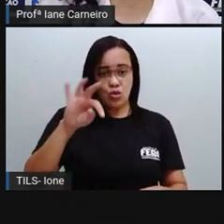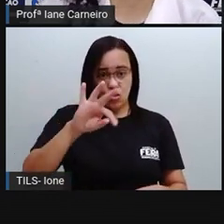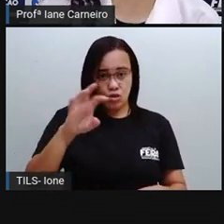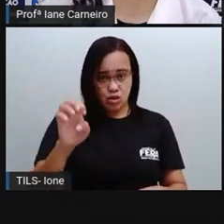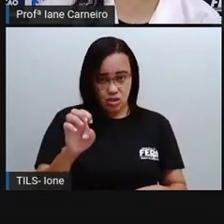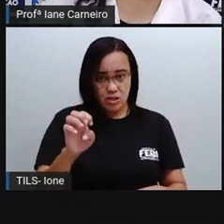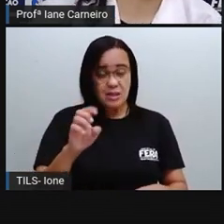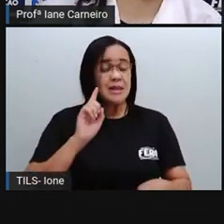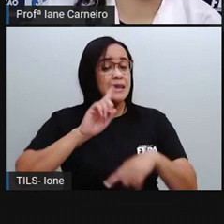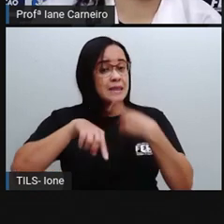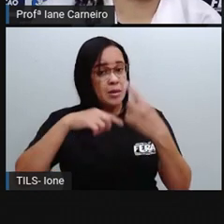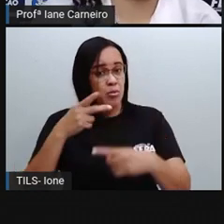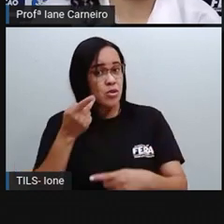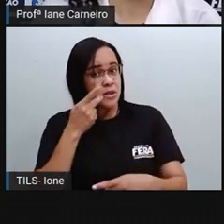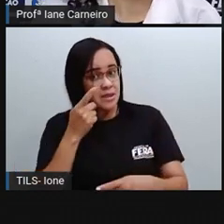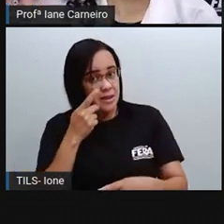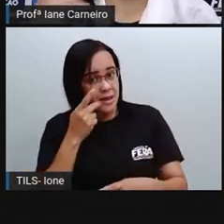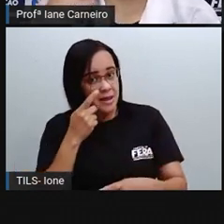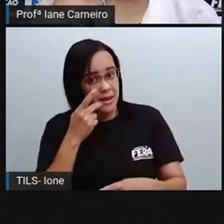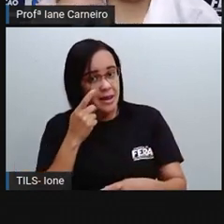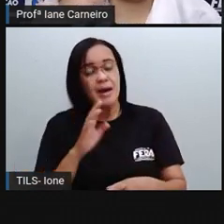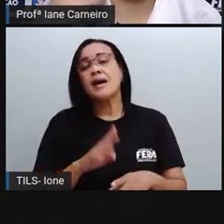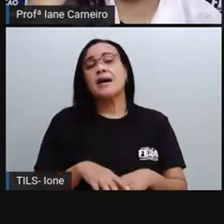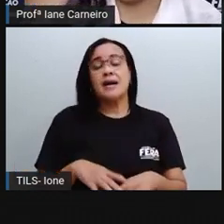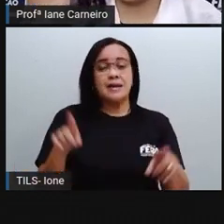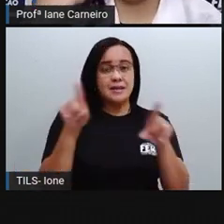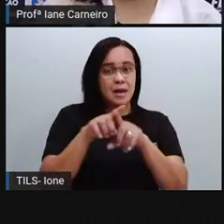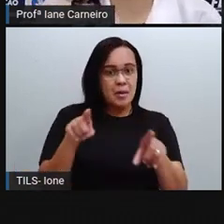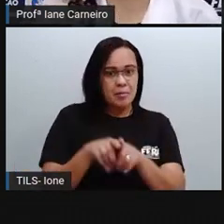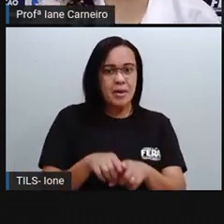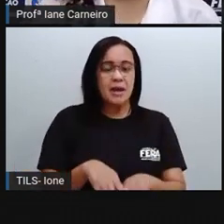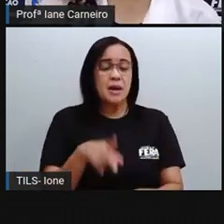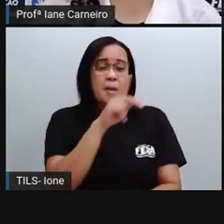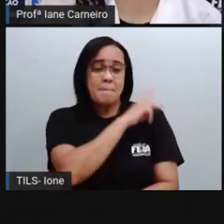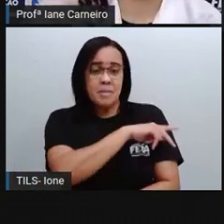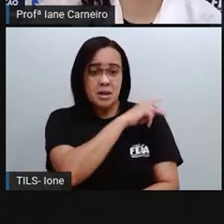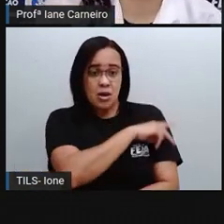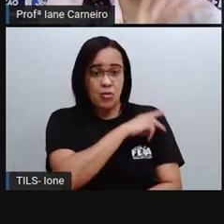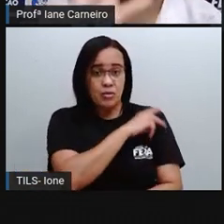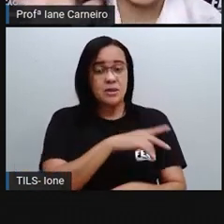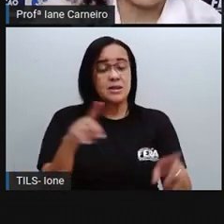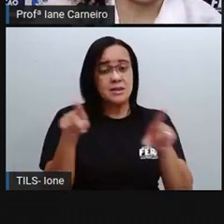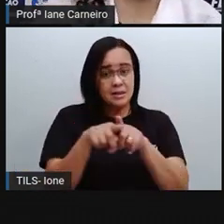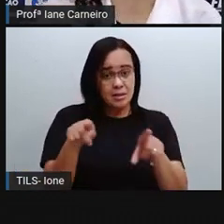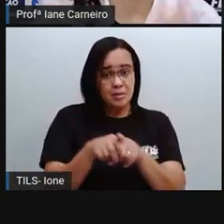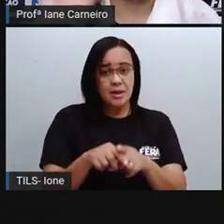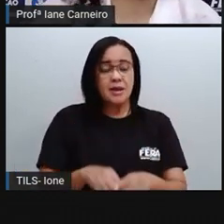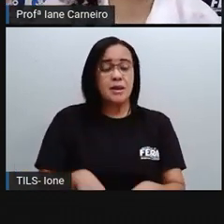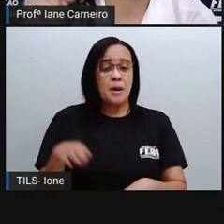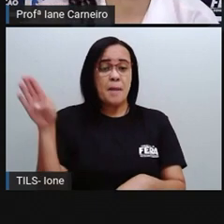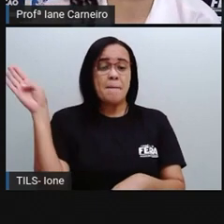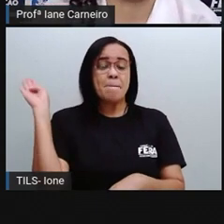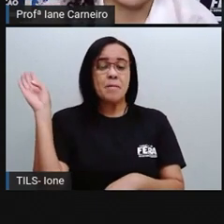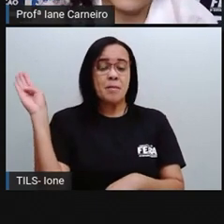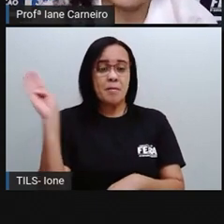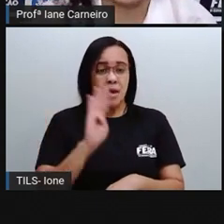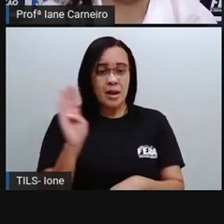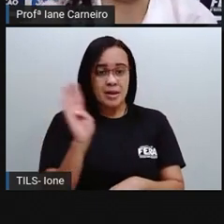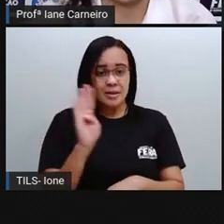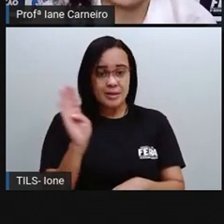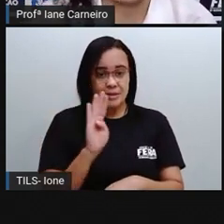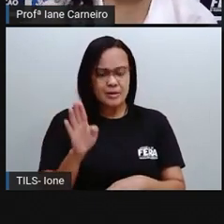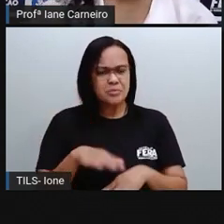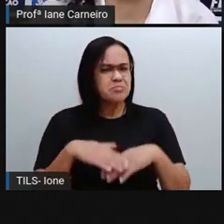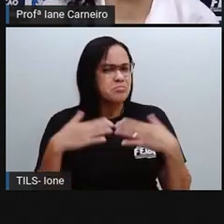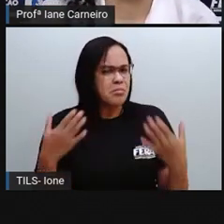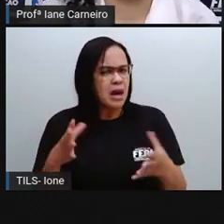e o Maranhão, tá bom? Então, vamos ver quantos estados compõem, né? Fazem parte da região nordeste, vamos